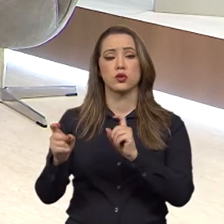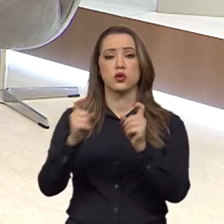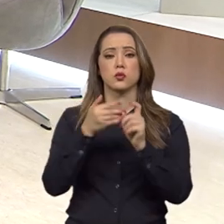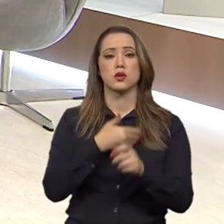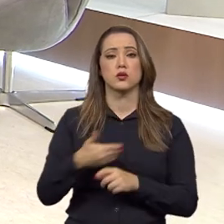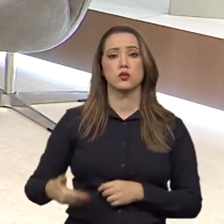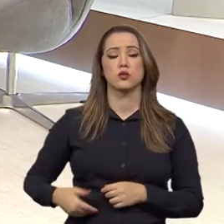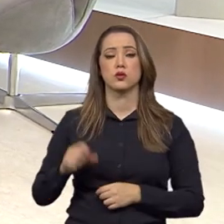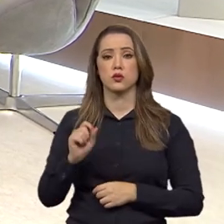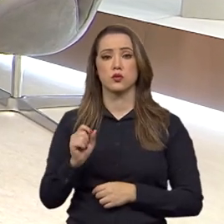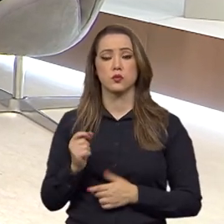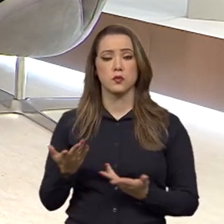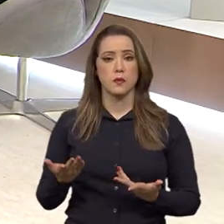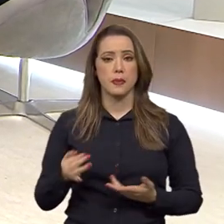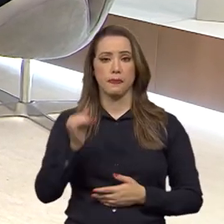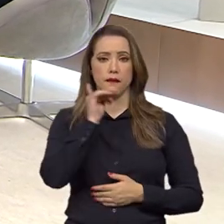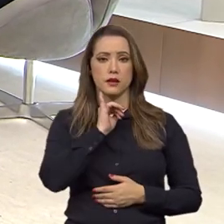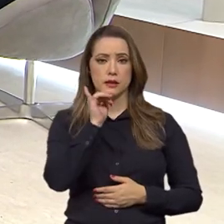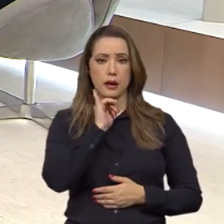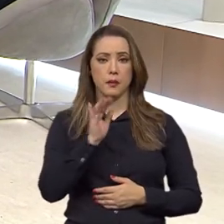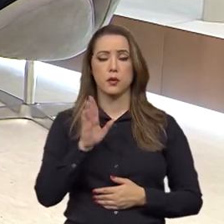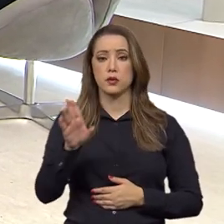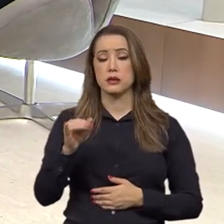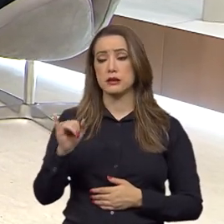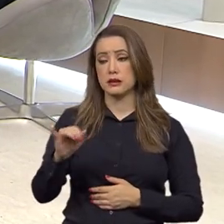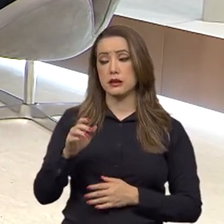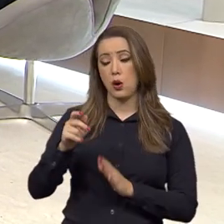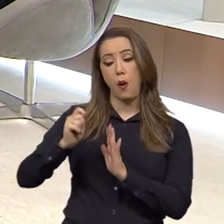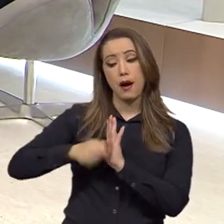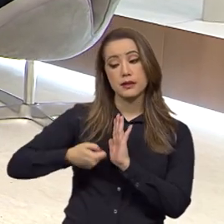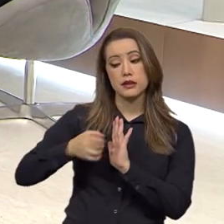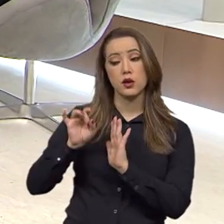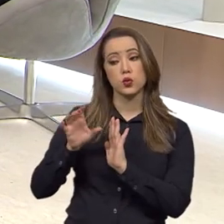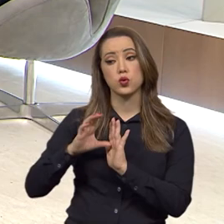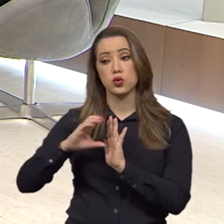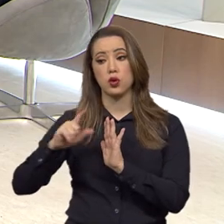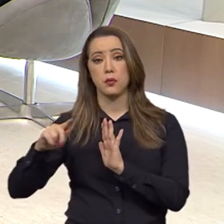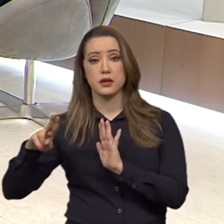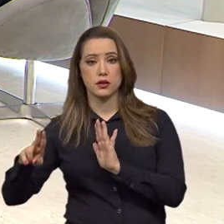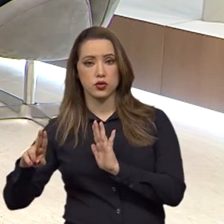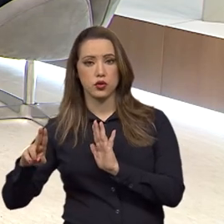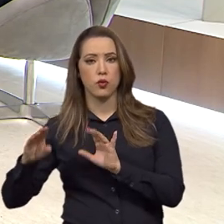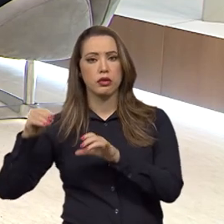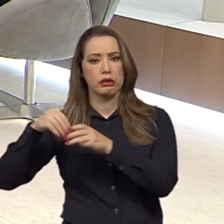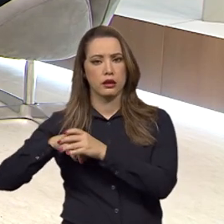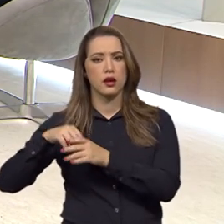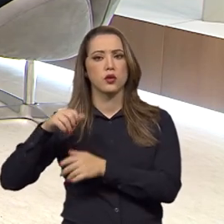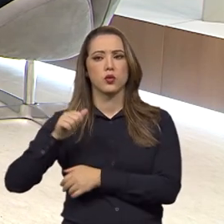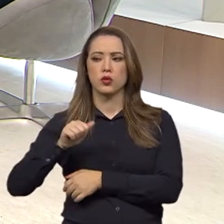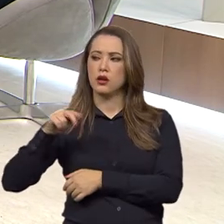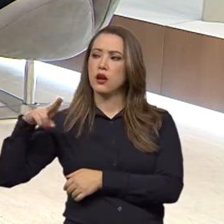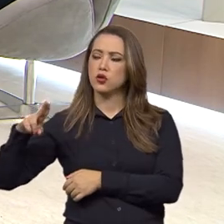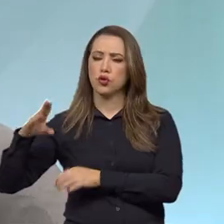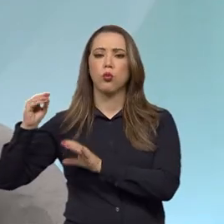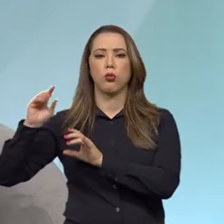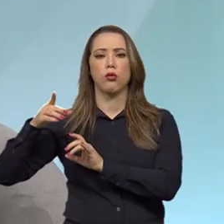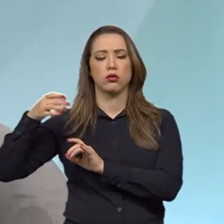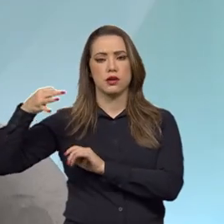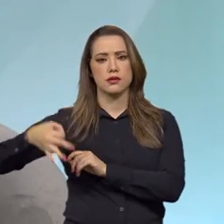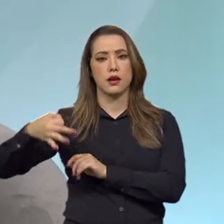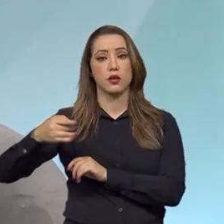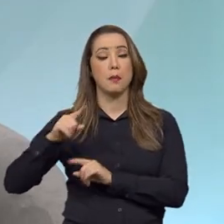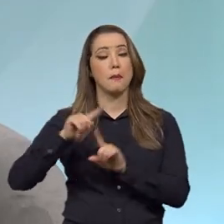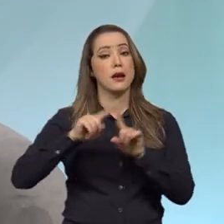pública. A priori, quando o parecer é assinado só pela AGU, ele vale no âmbito da Advocacia-Geral da União. Quando é assinado pelo advogado geral,